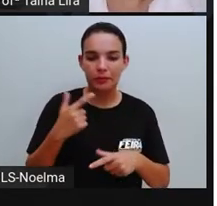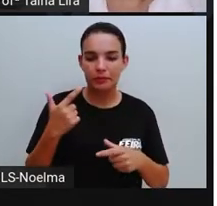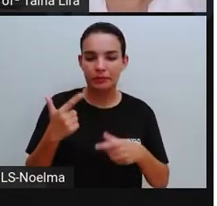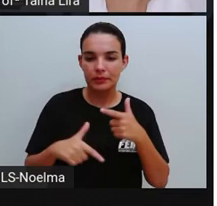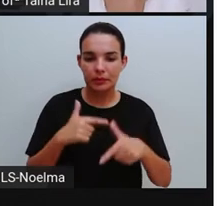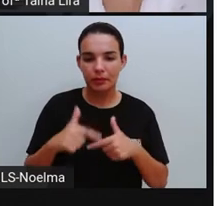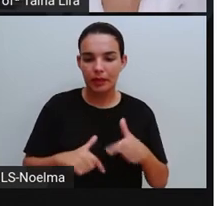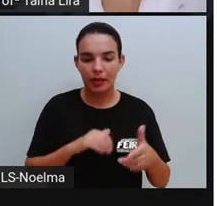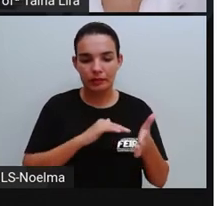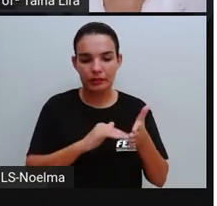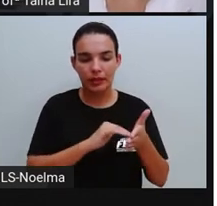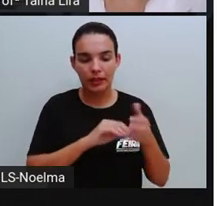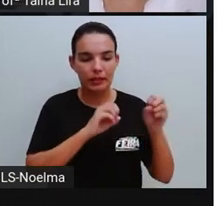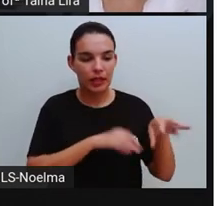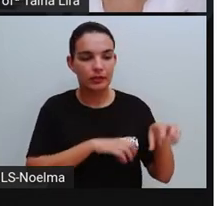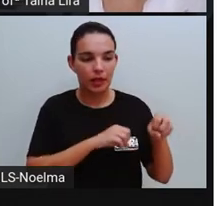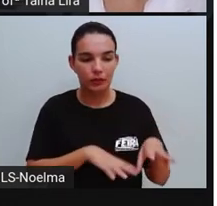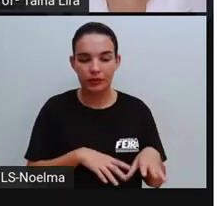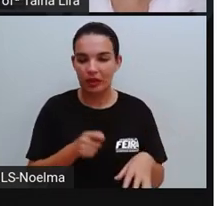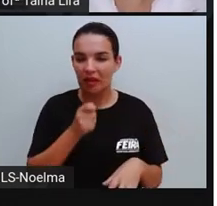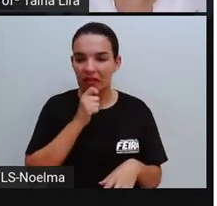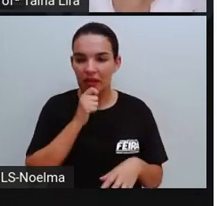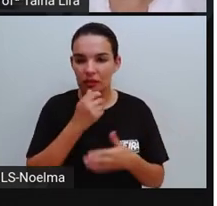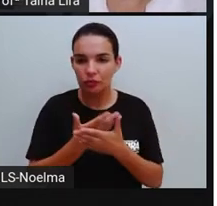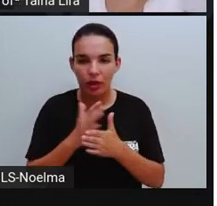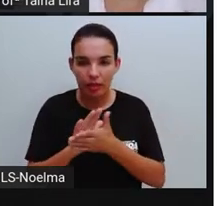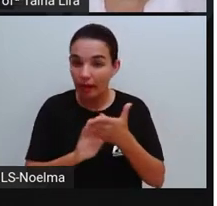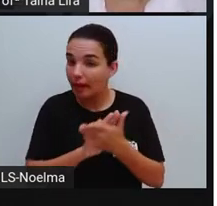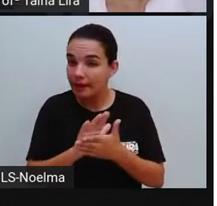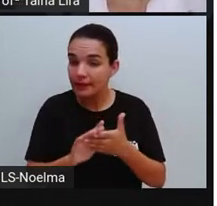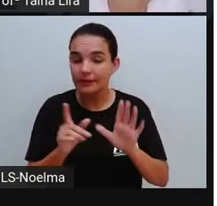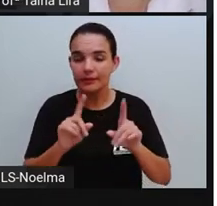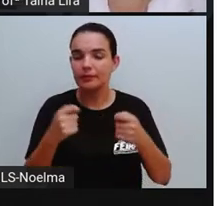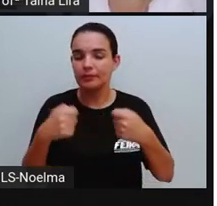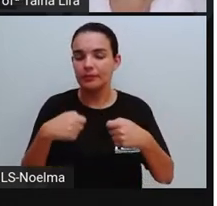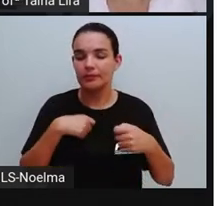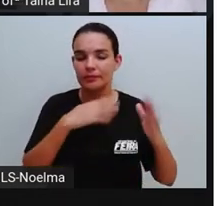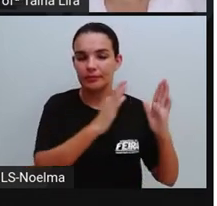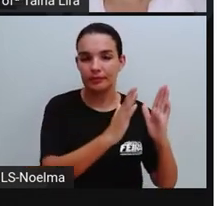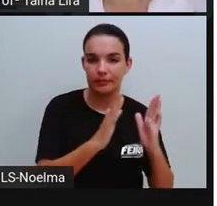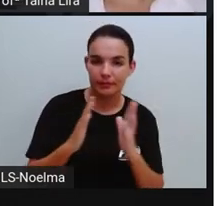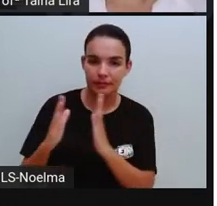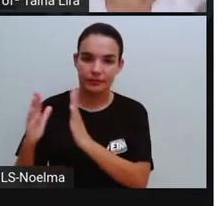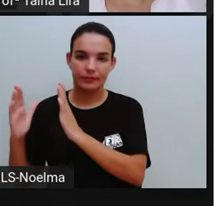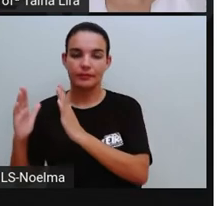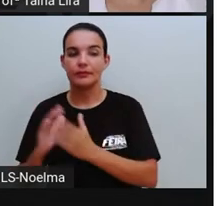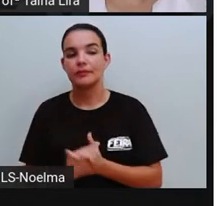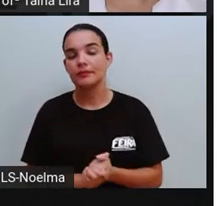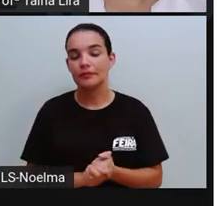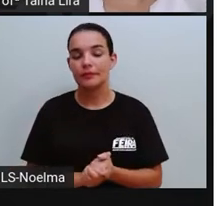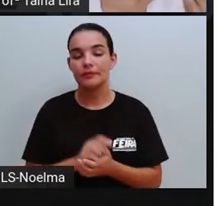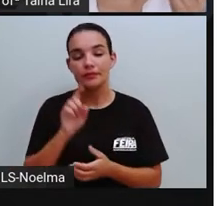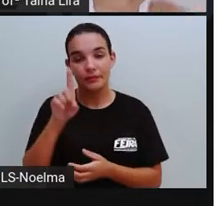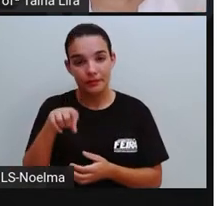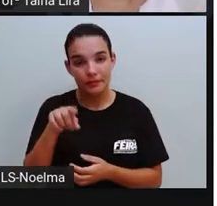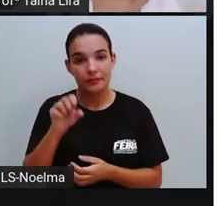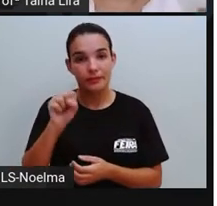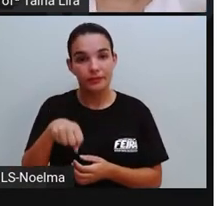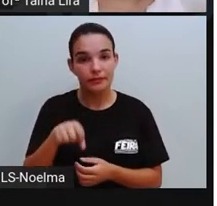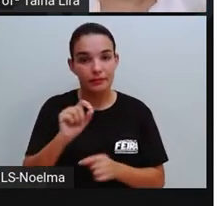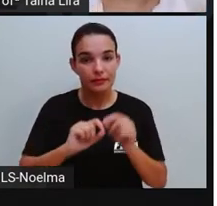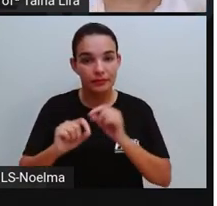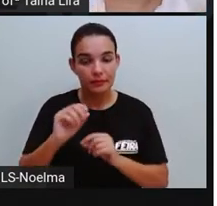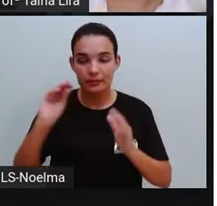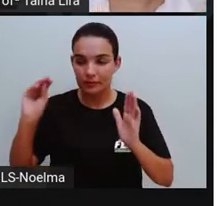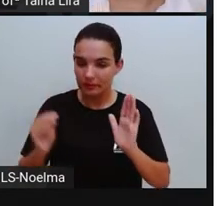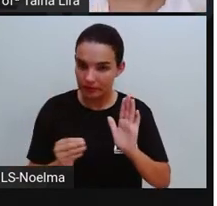prestei o concurso, depois que eu vim trabalhar na rede. Tem uma ordem, certo? Então, é assim, a gente coloca esses